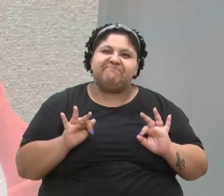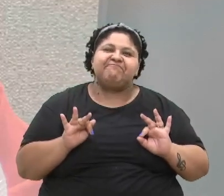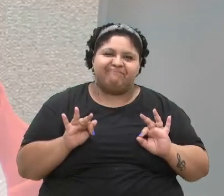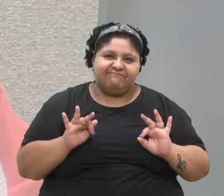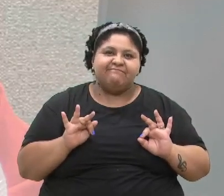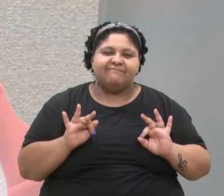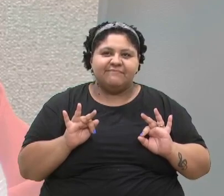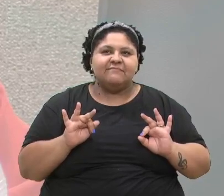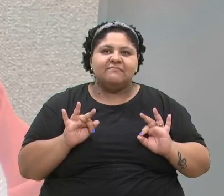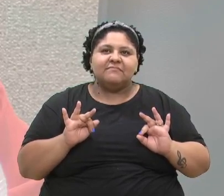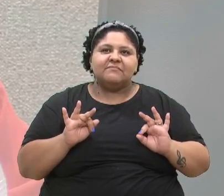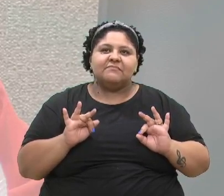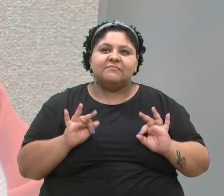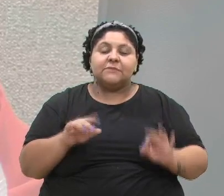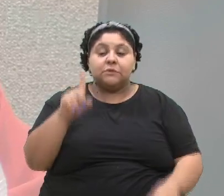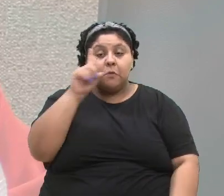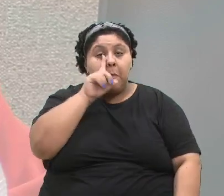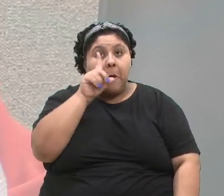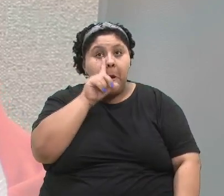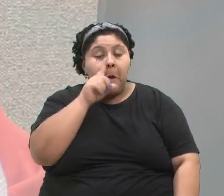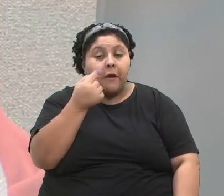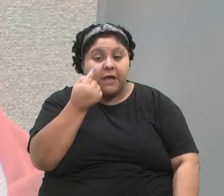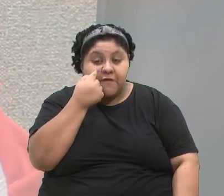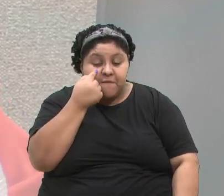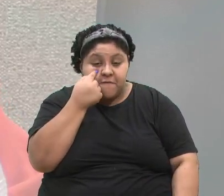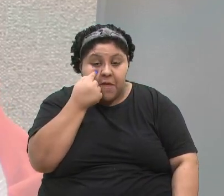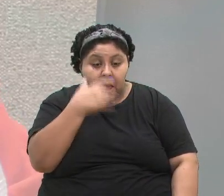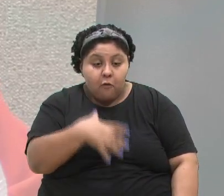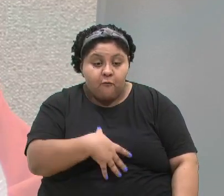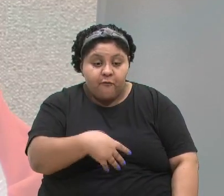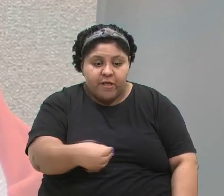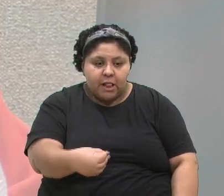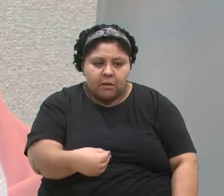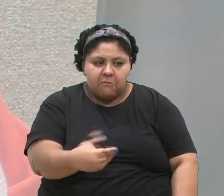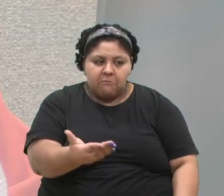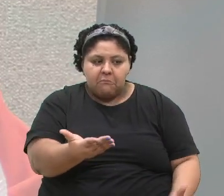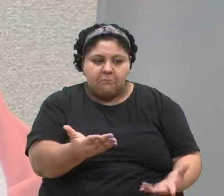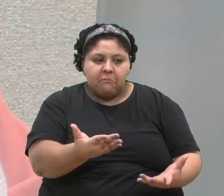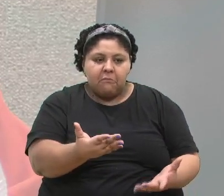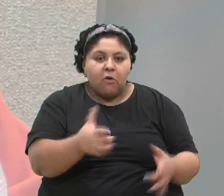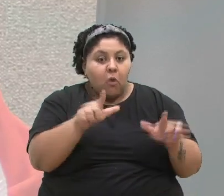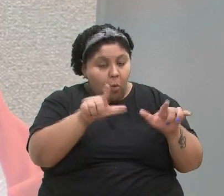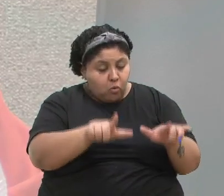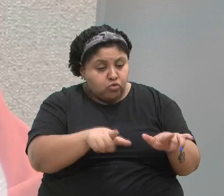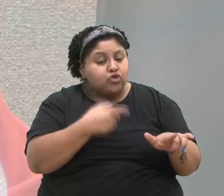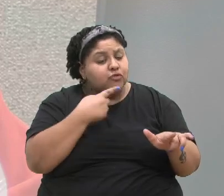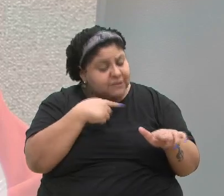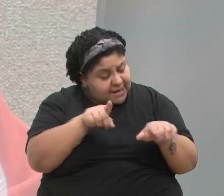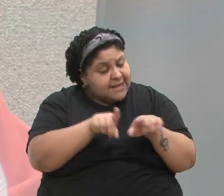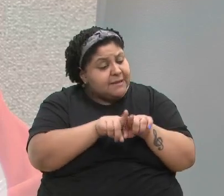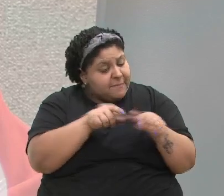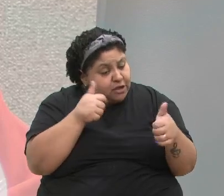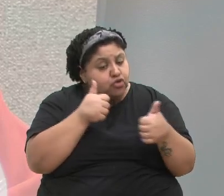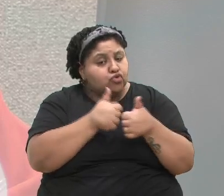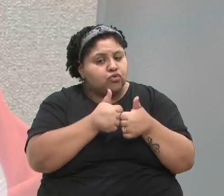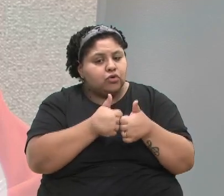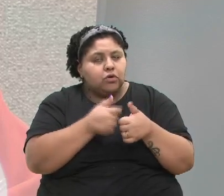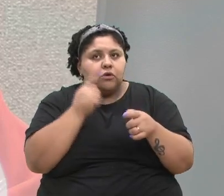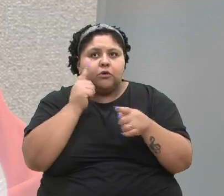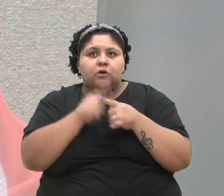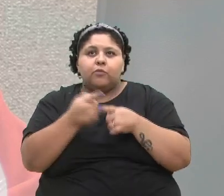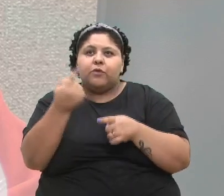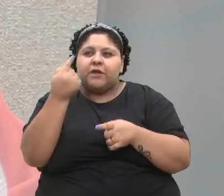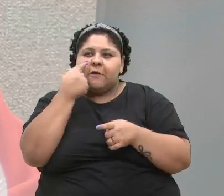uma mãe que vê um filho, talvez onde ela também gostaria de estar, porque eu vi ela fazer